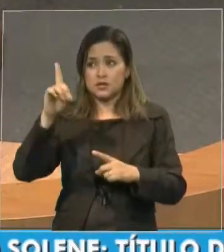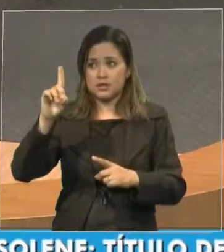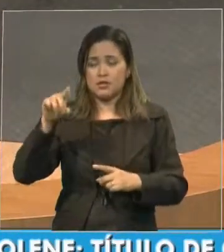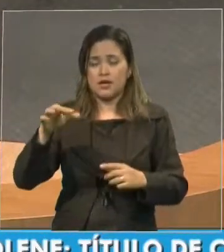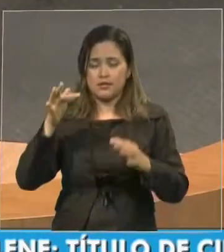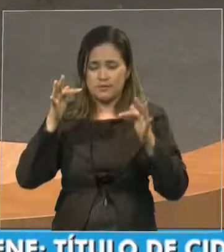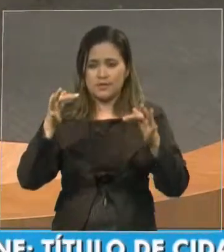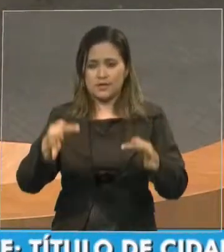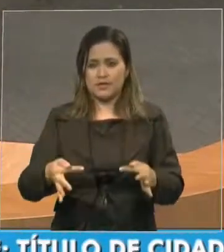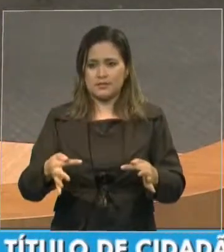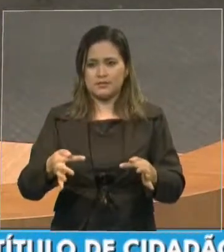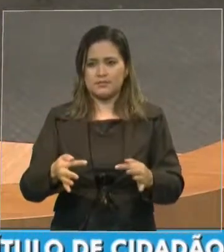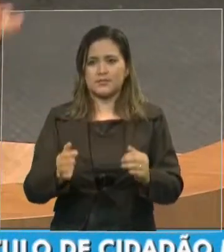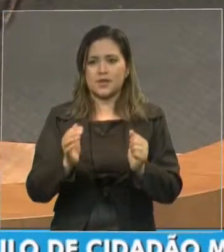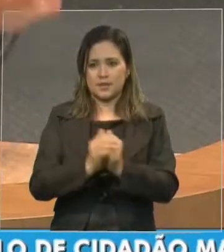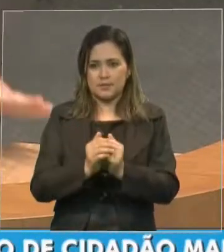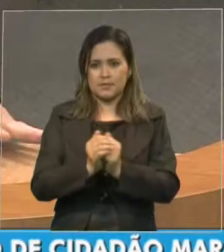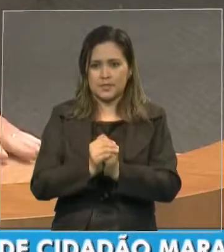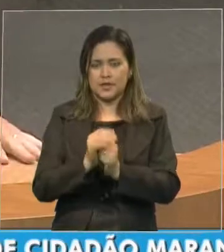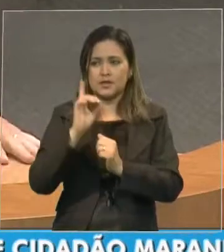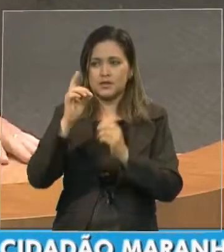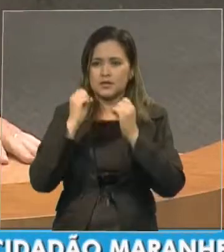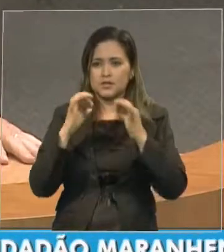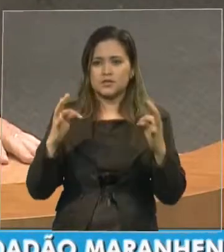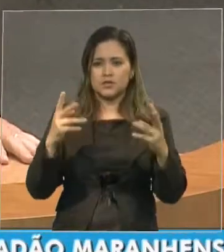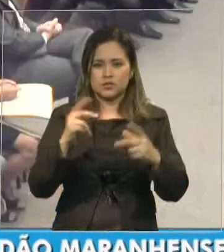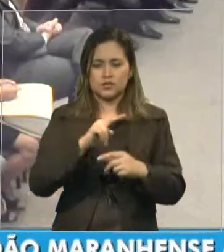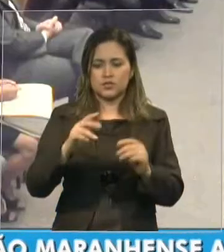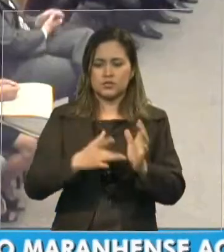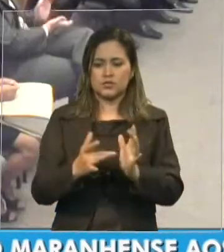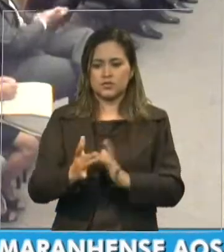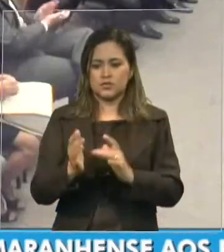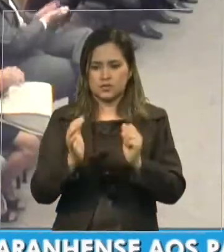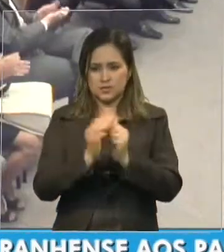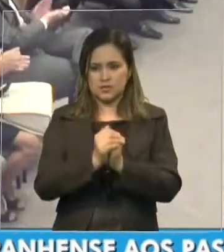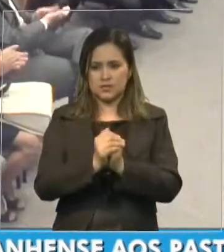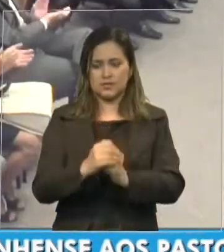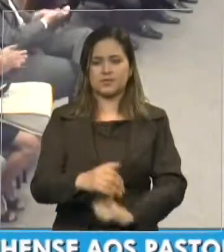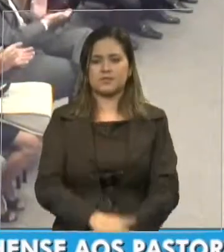Deus abençoe a todos em nome de Jesus amém